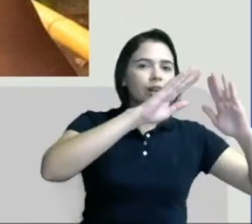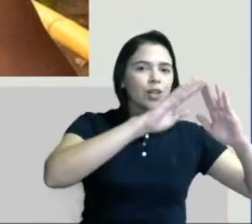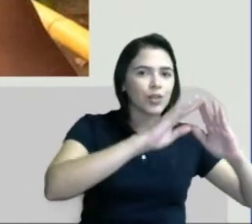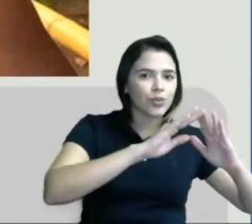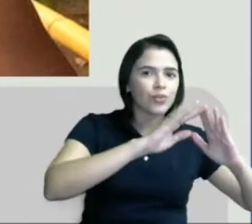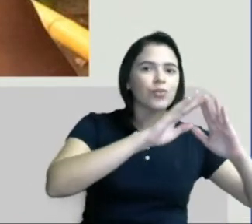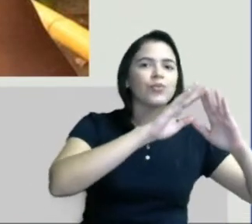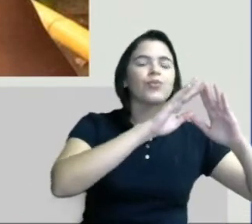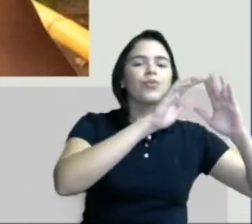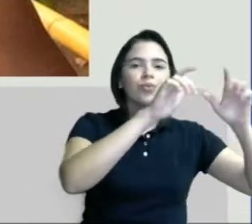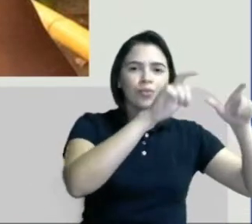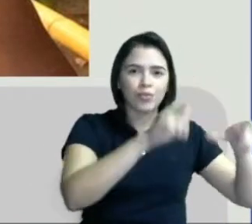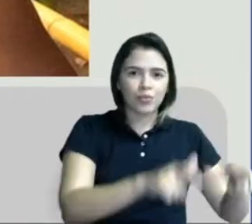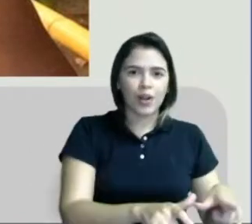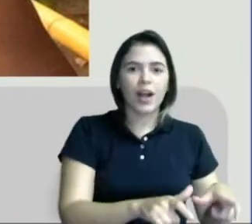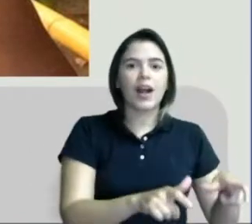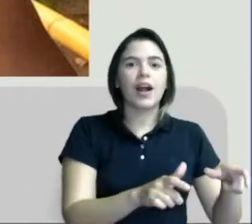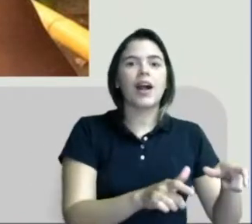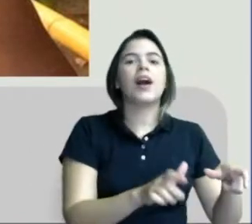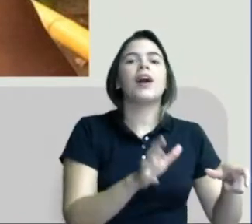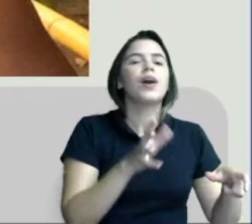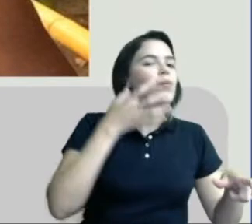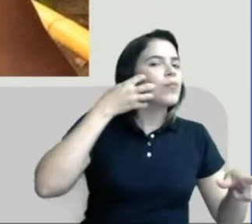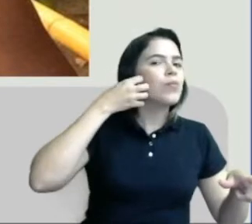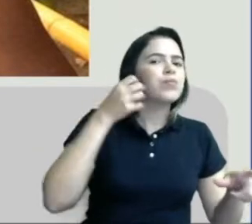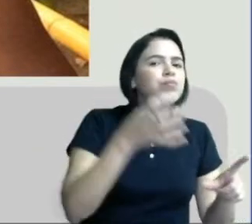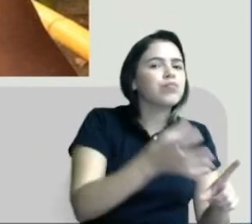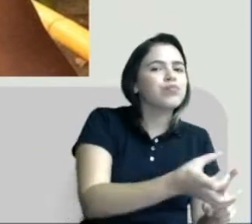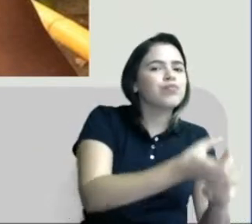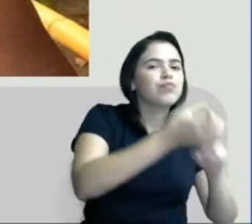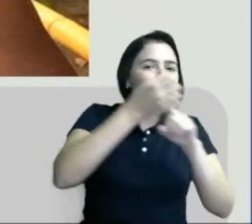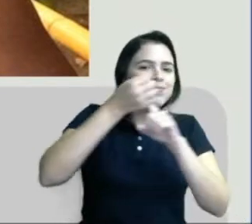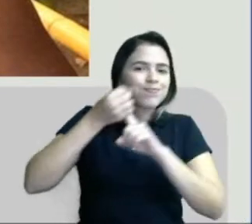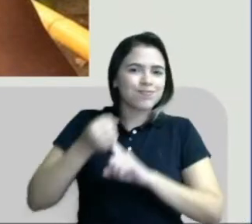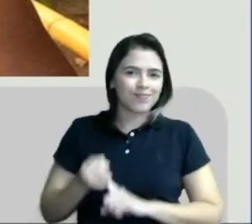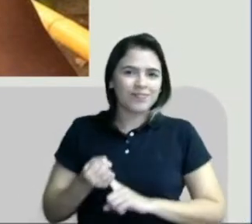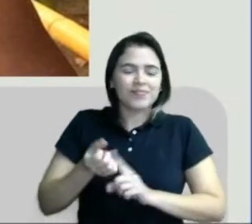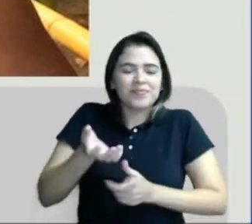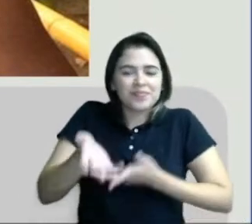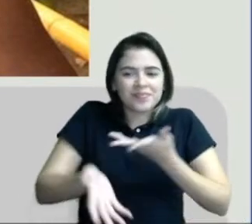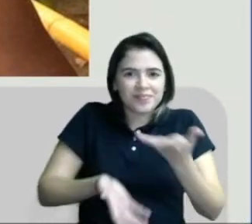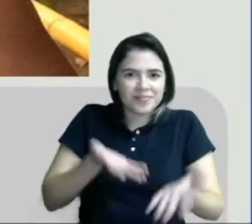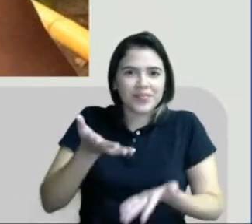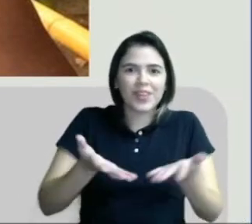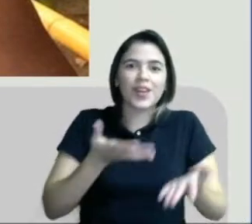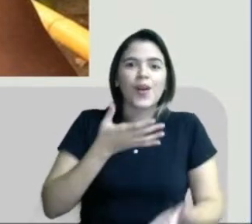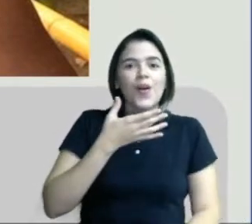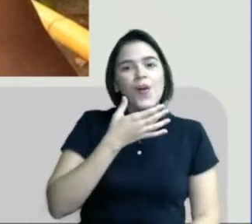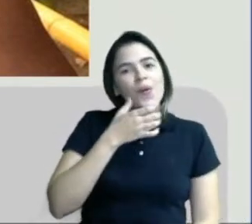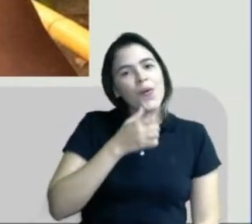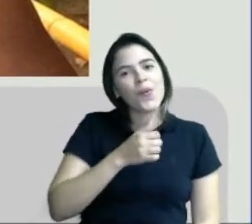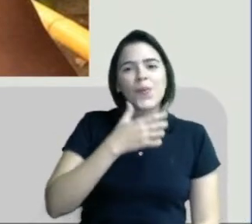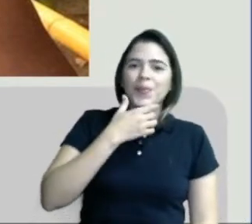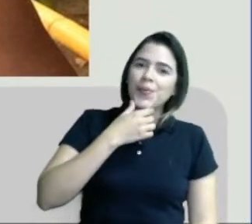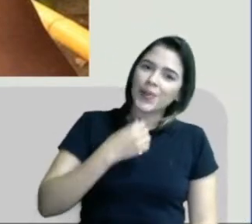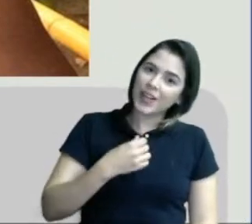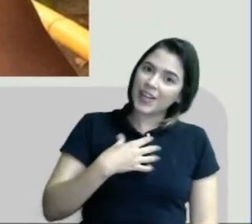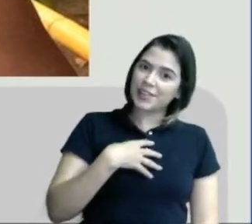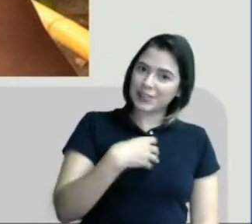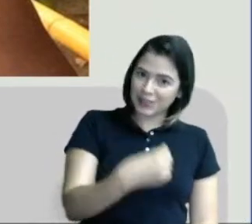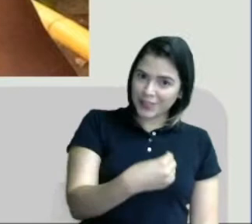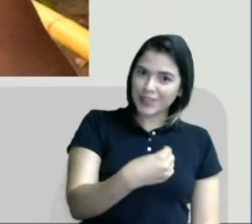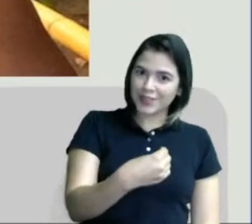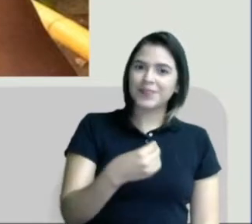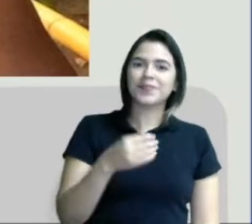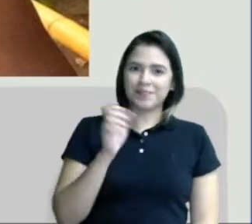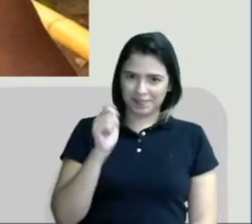no abrigo, né? E adota o filhinho ou a filhinha. É o papai adotivo que adota.